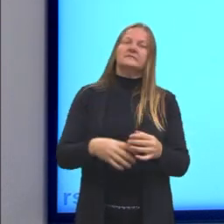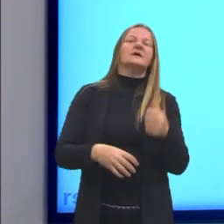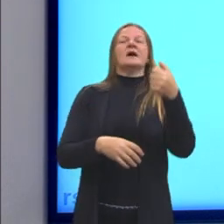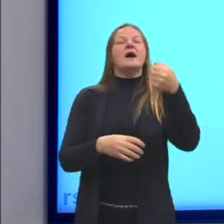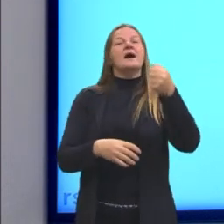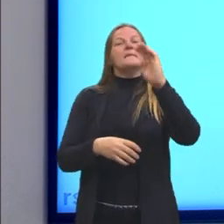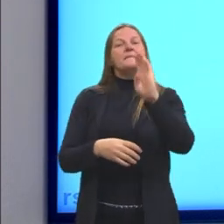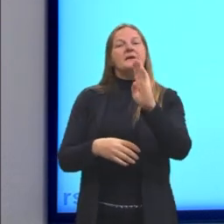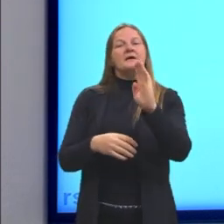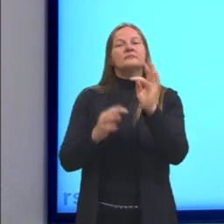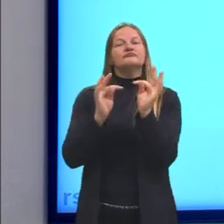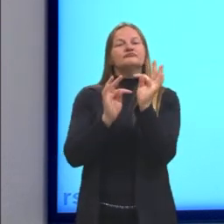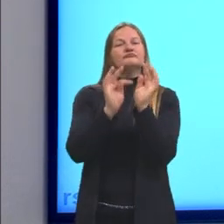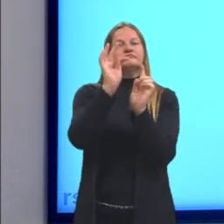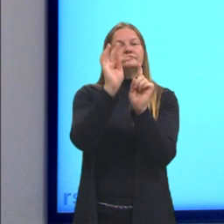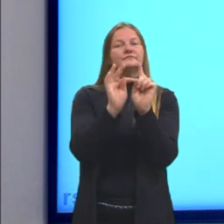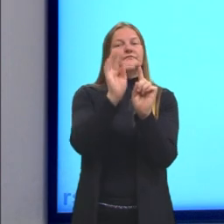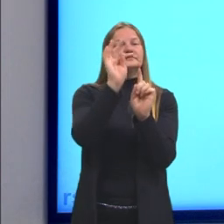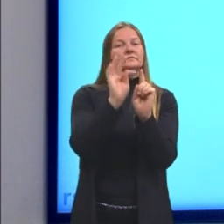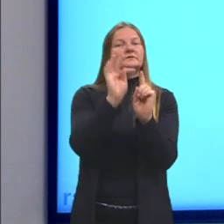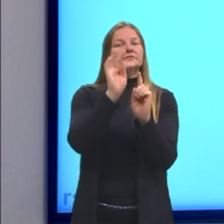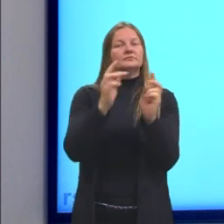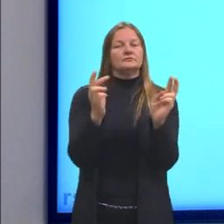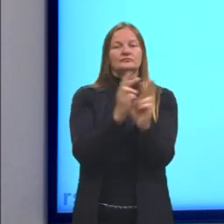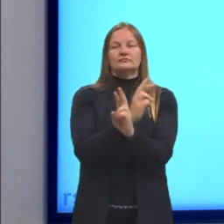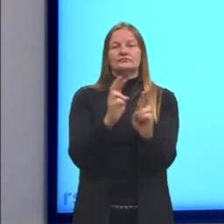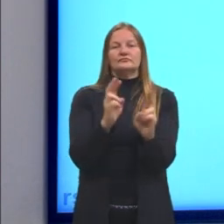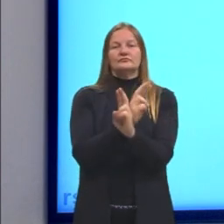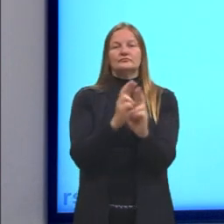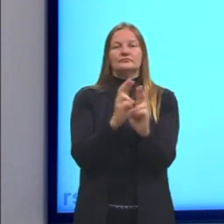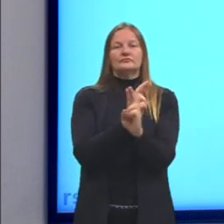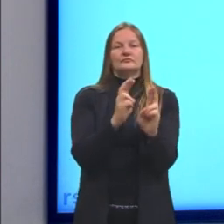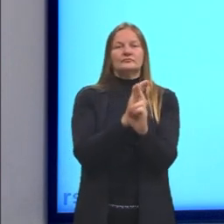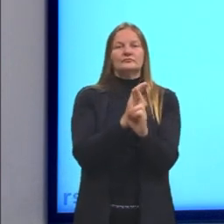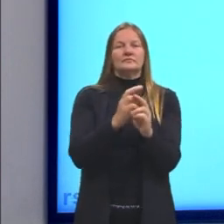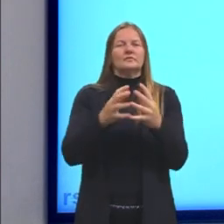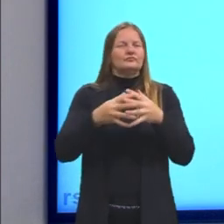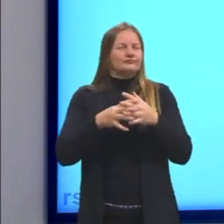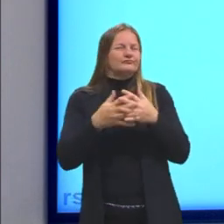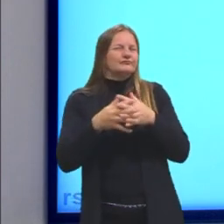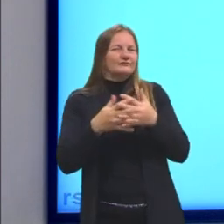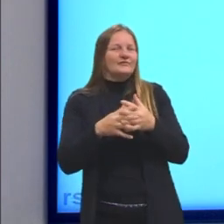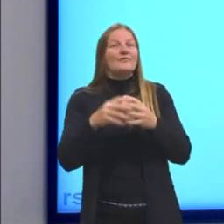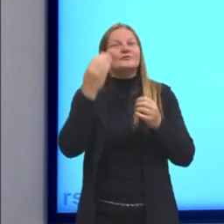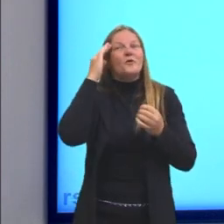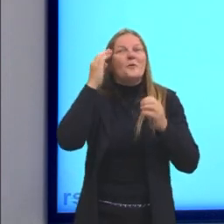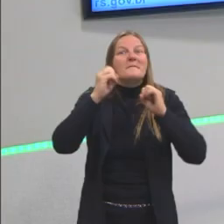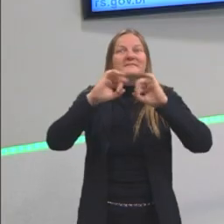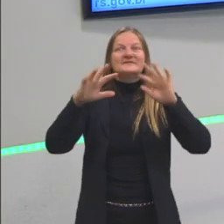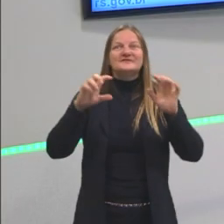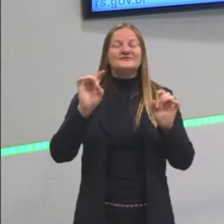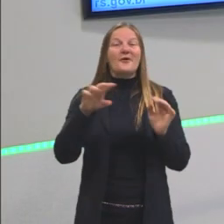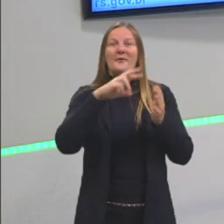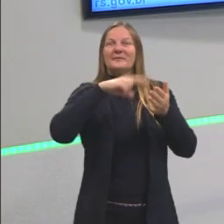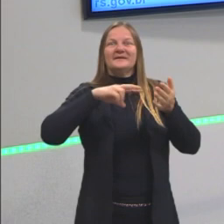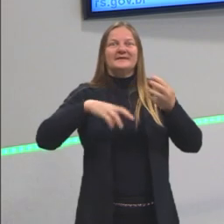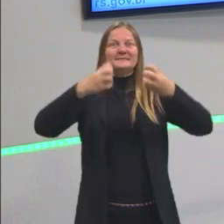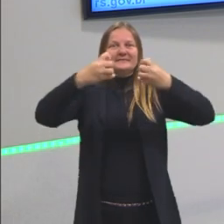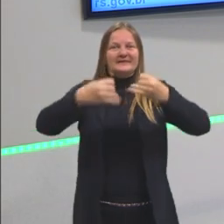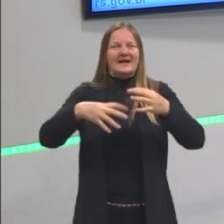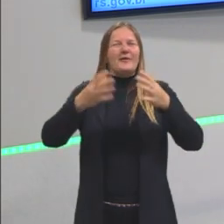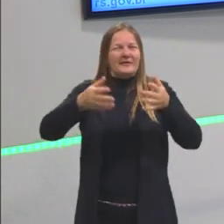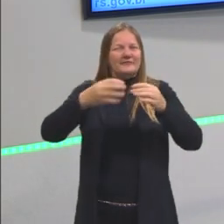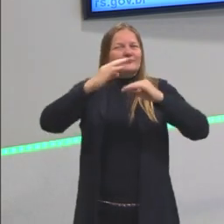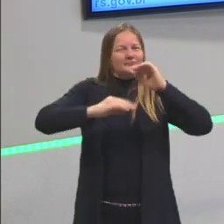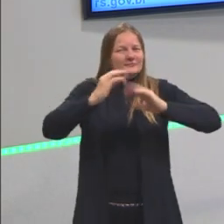estão em equilíbrio térmico entre si. Ficou um pouco confuso, assim, da gente entender só lendo essa explicação. Então, gente vai